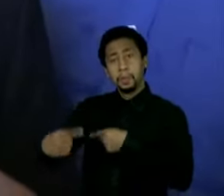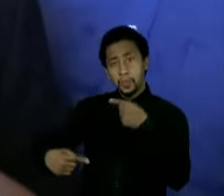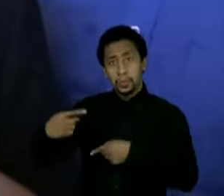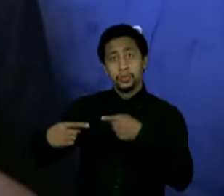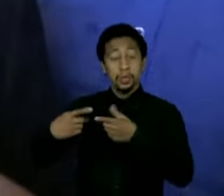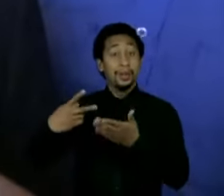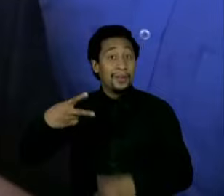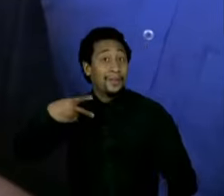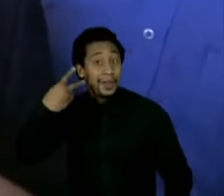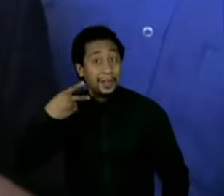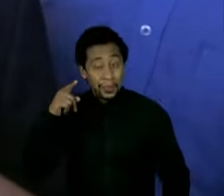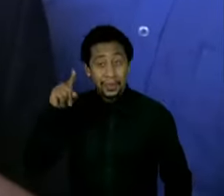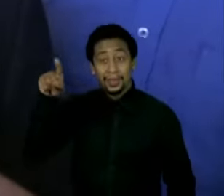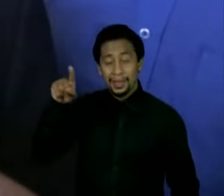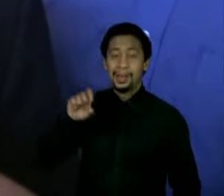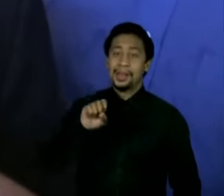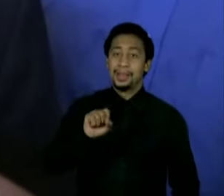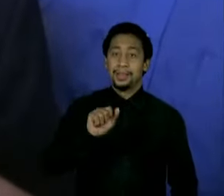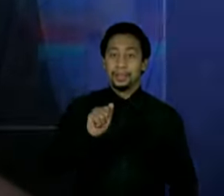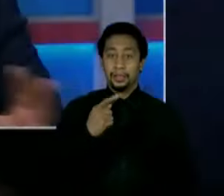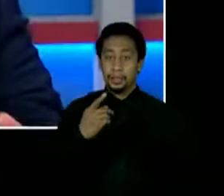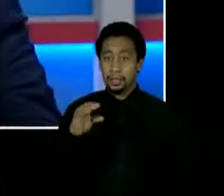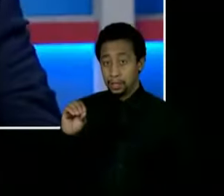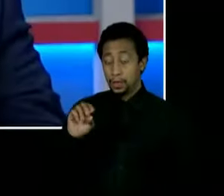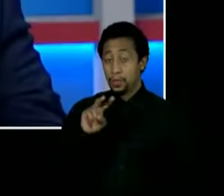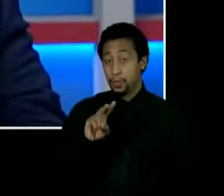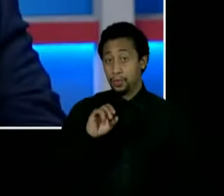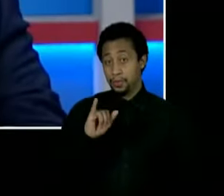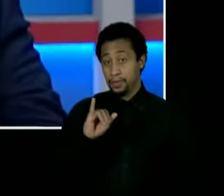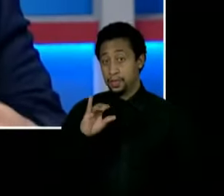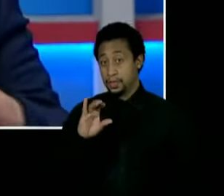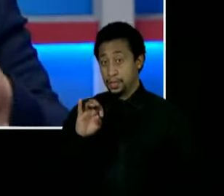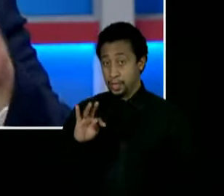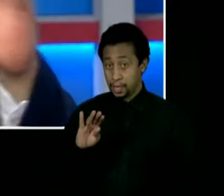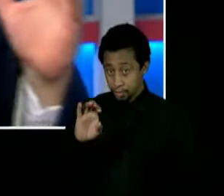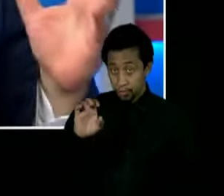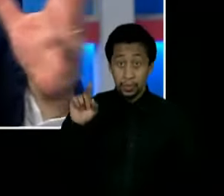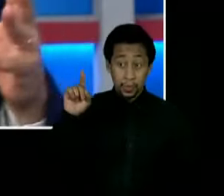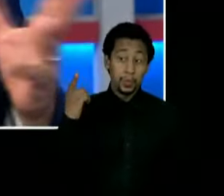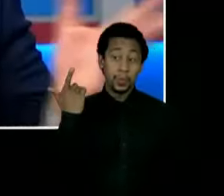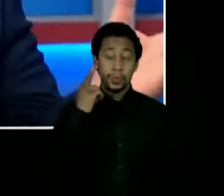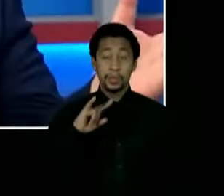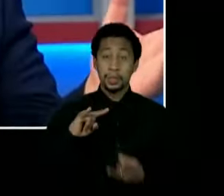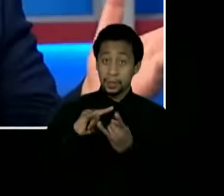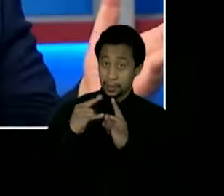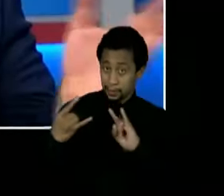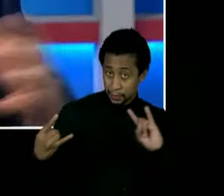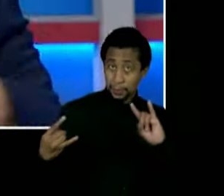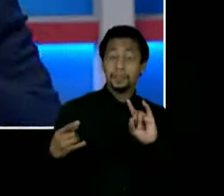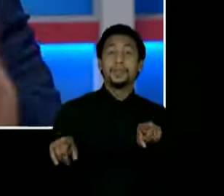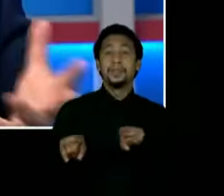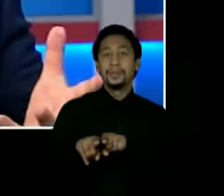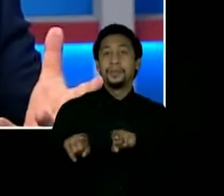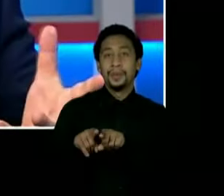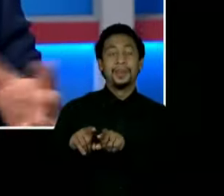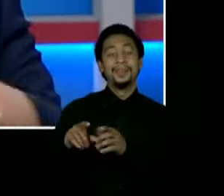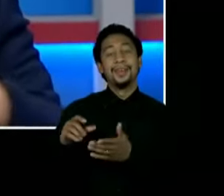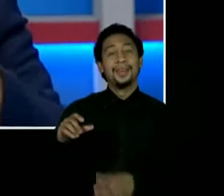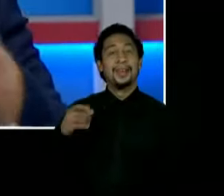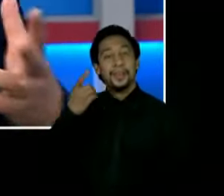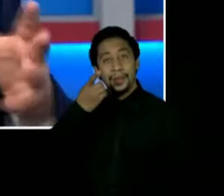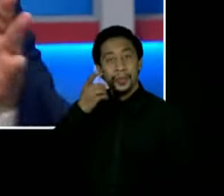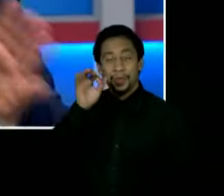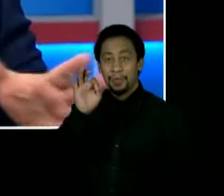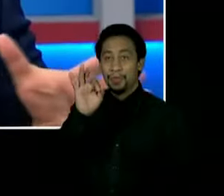cidade na qual mais tarde foi prefeito duas vezes. No ano de 2006, foi o nono deputado federal mais votado e o